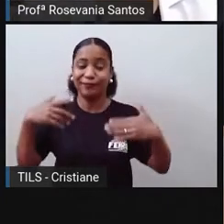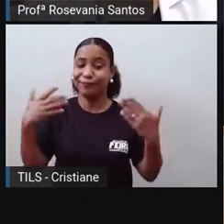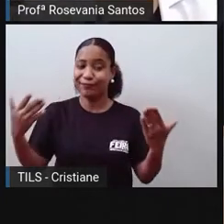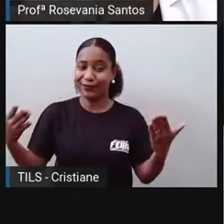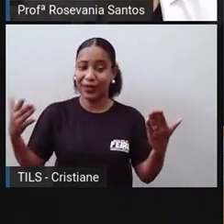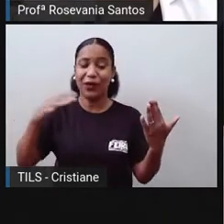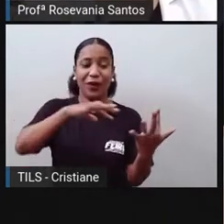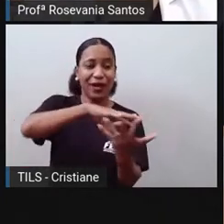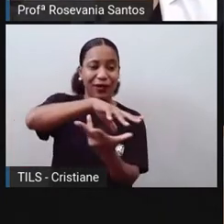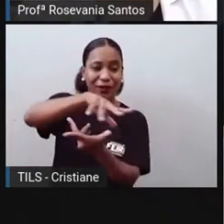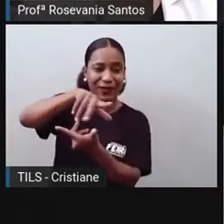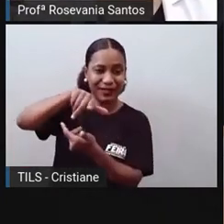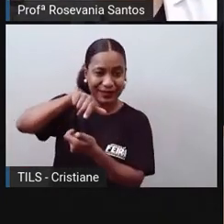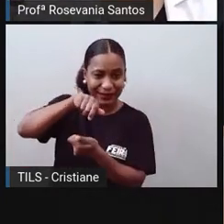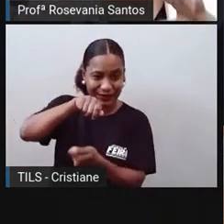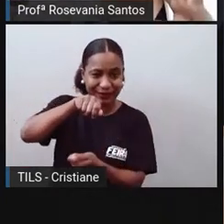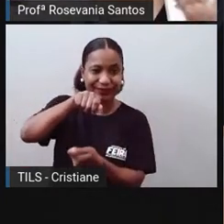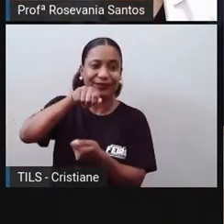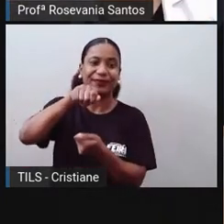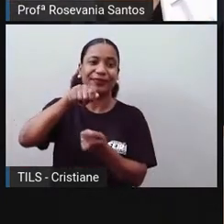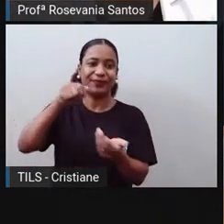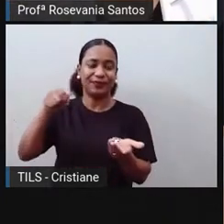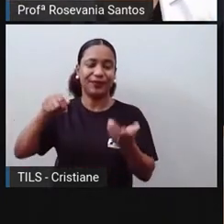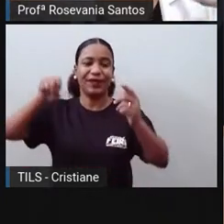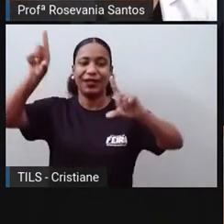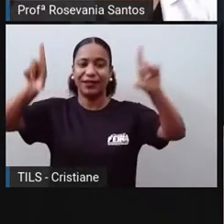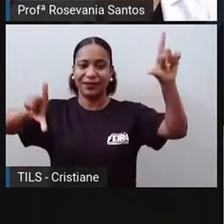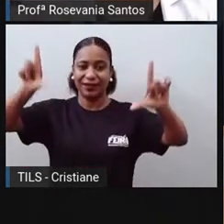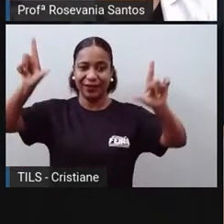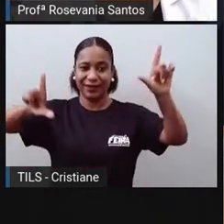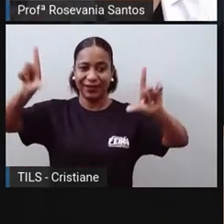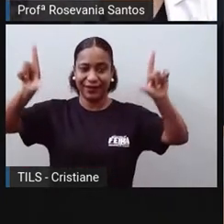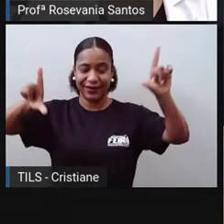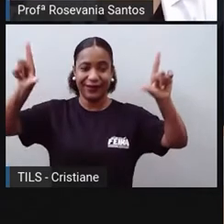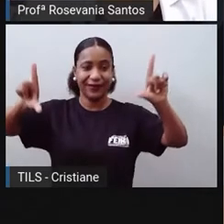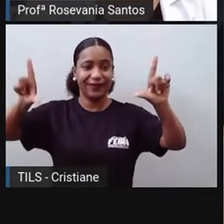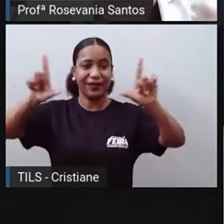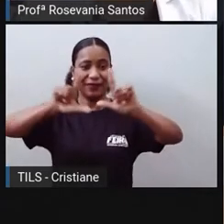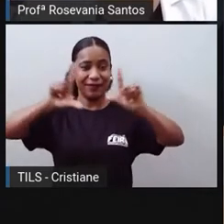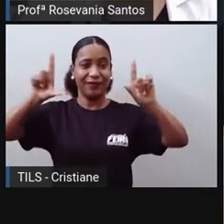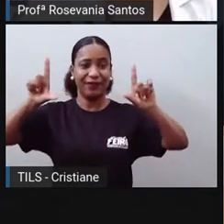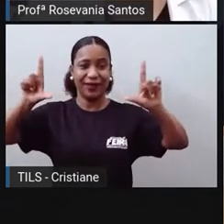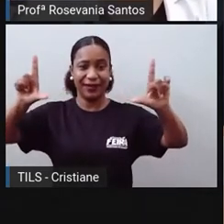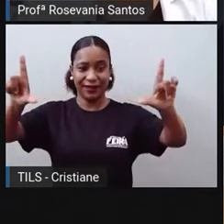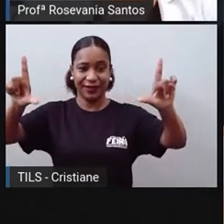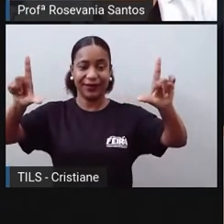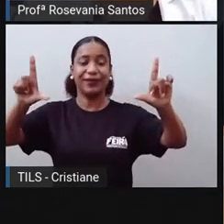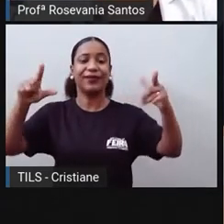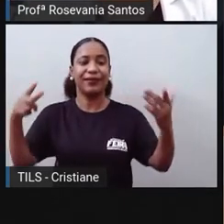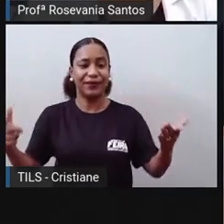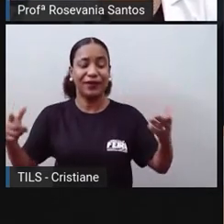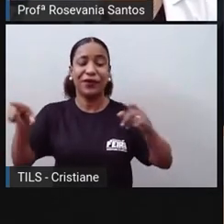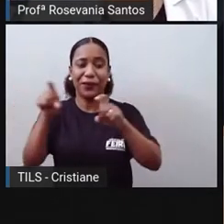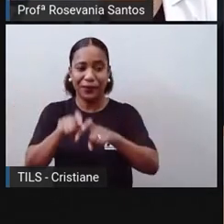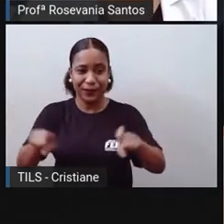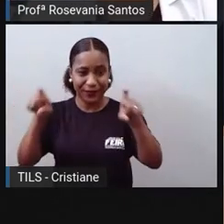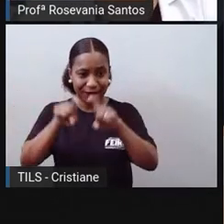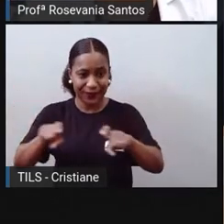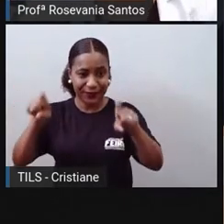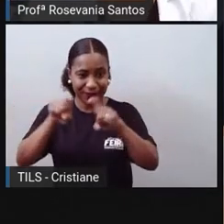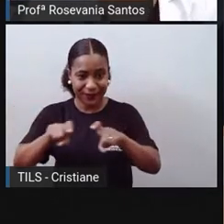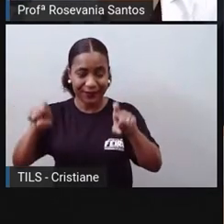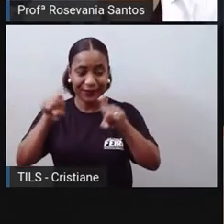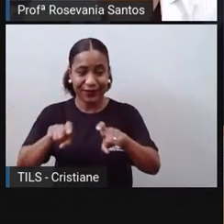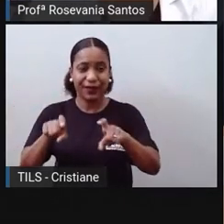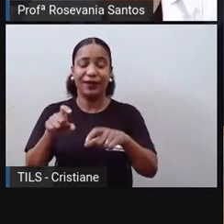com tudo. A gente hoje, que é as TVs, né, quanto maior, melhor, com mais função, os computadores, os celulares,